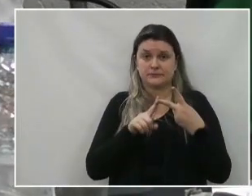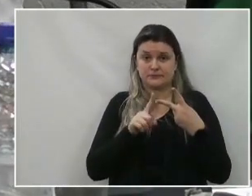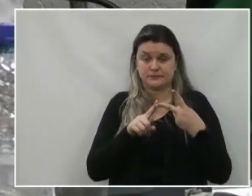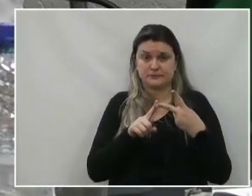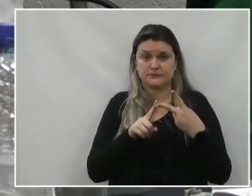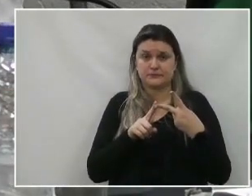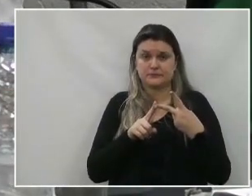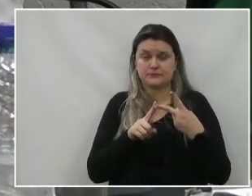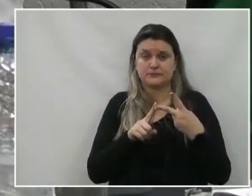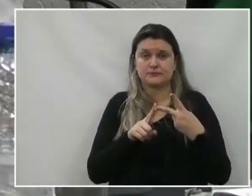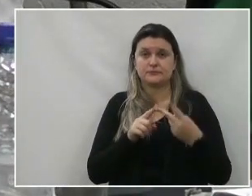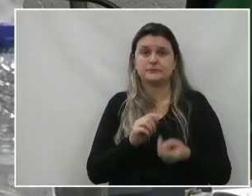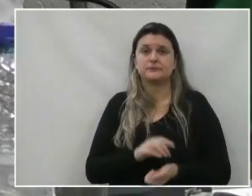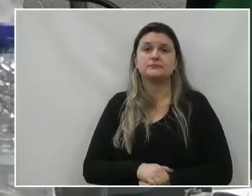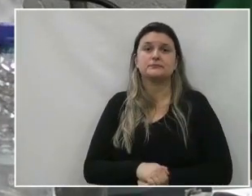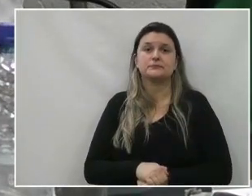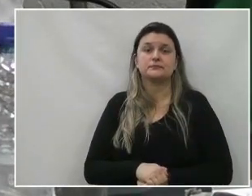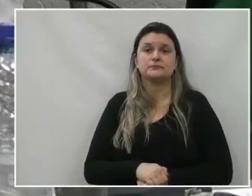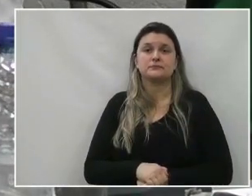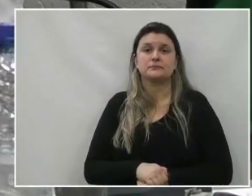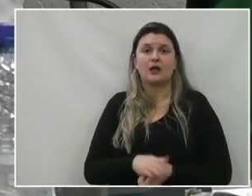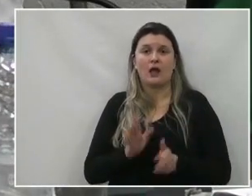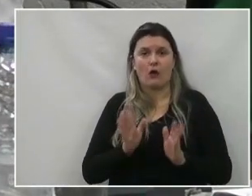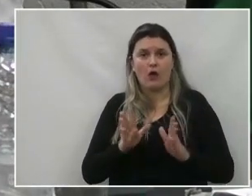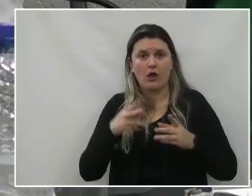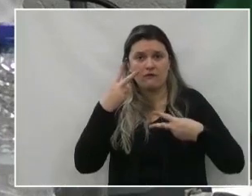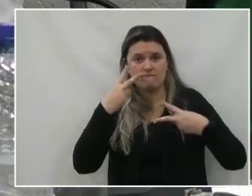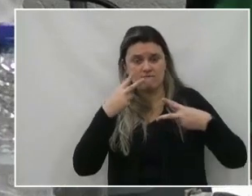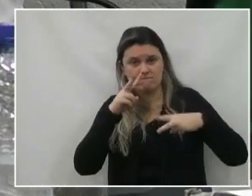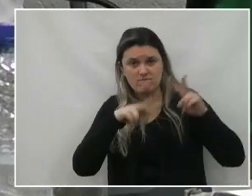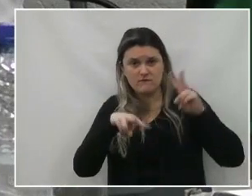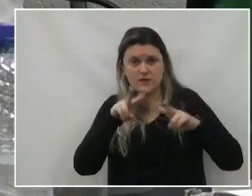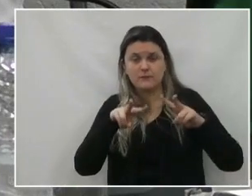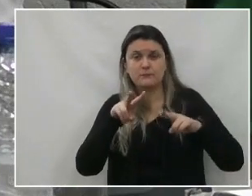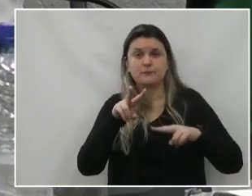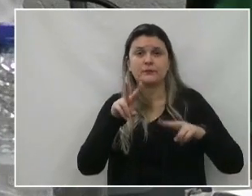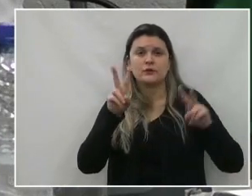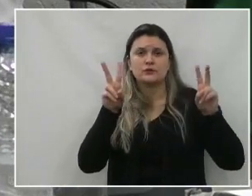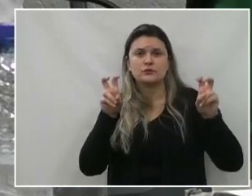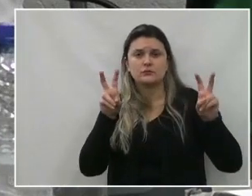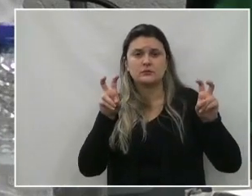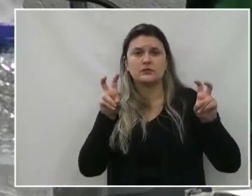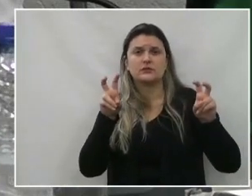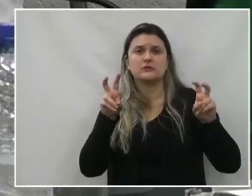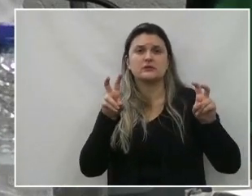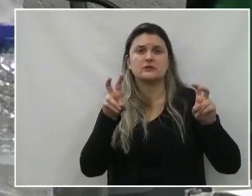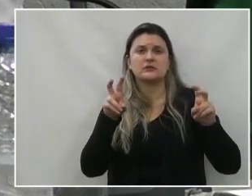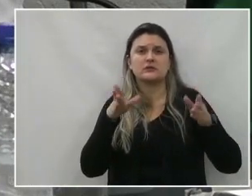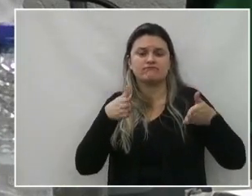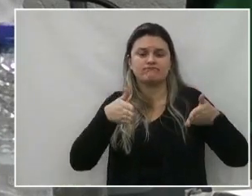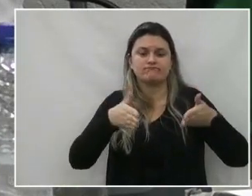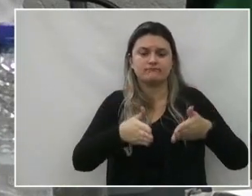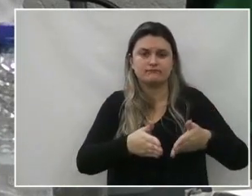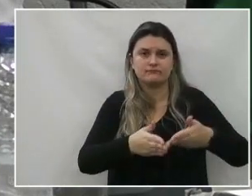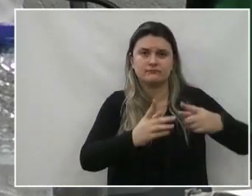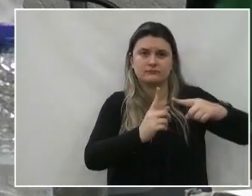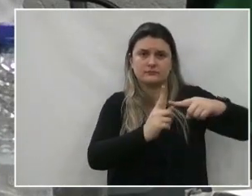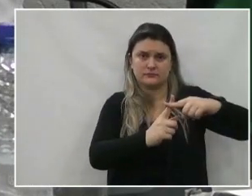item, que estaremos verificando também essa semana, é a respeito da questão cemiterial.